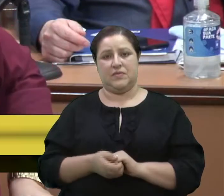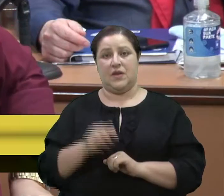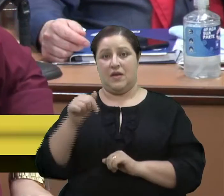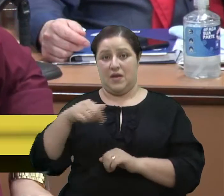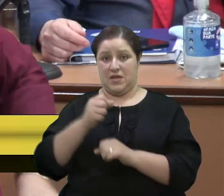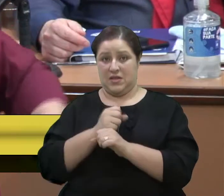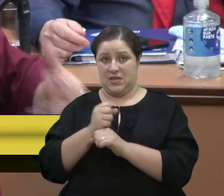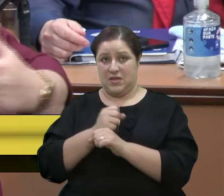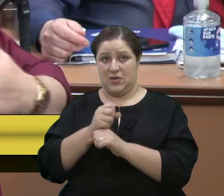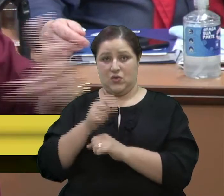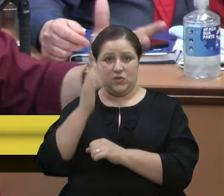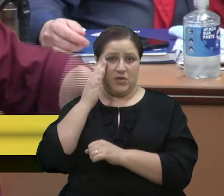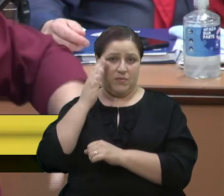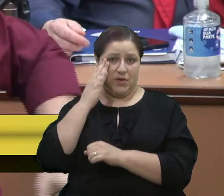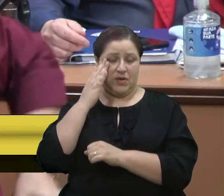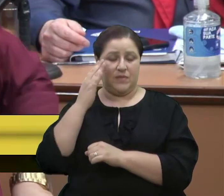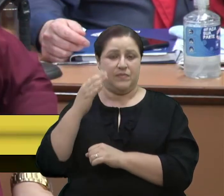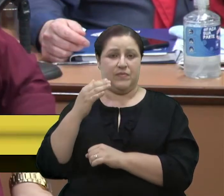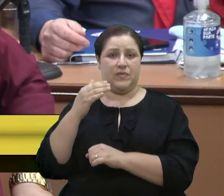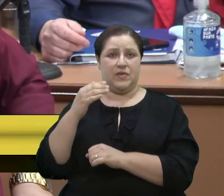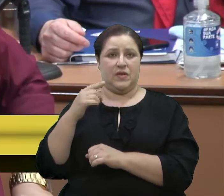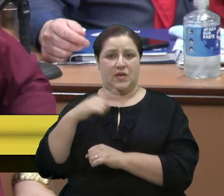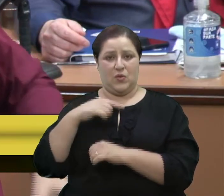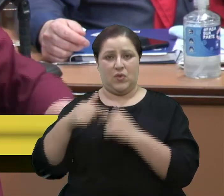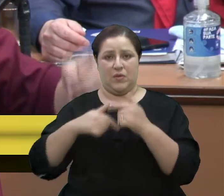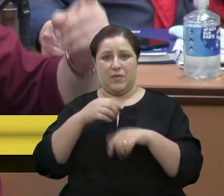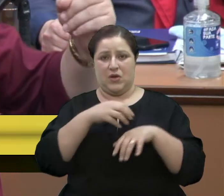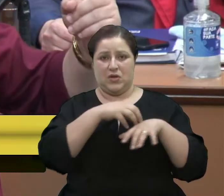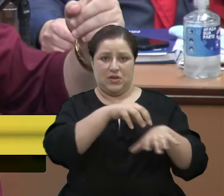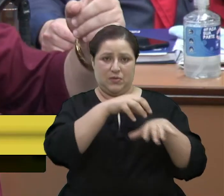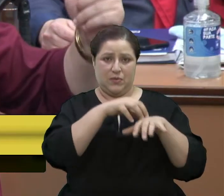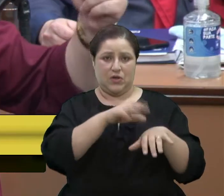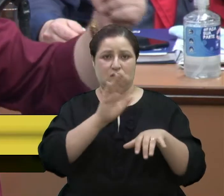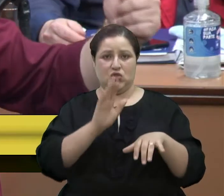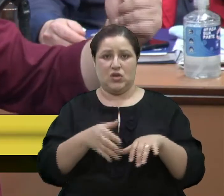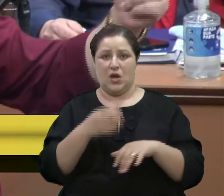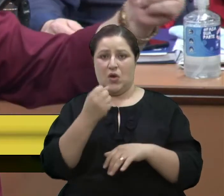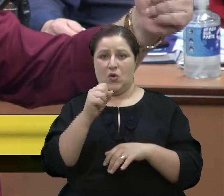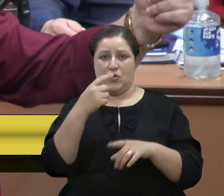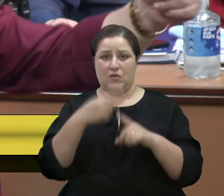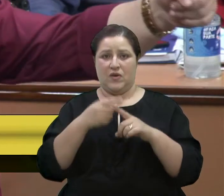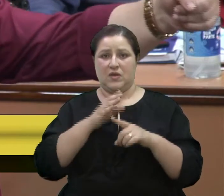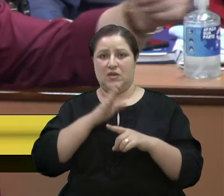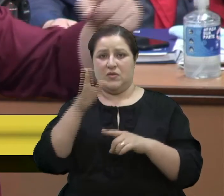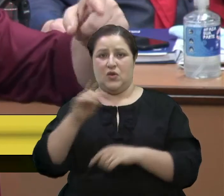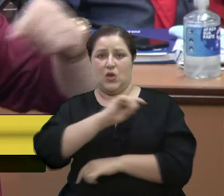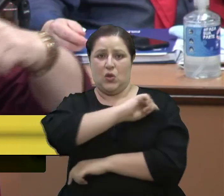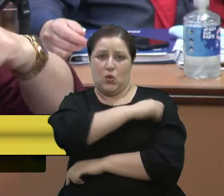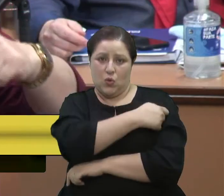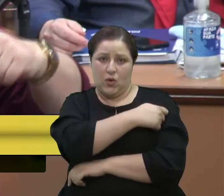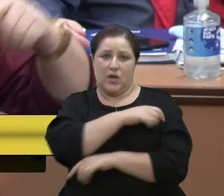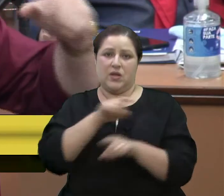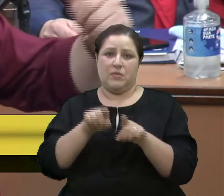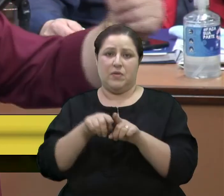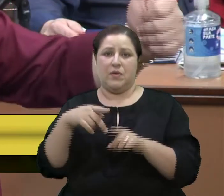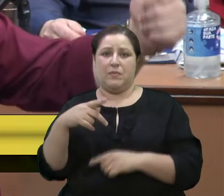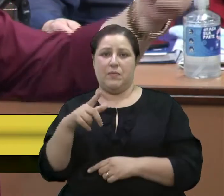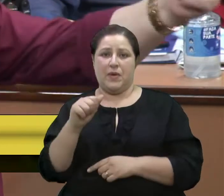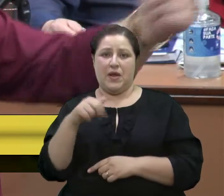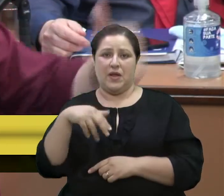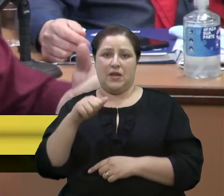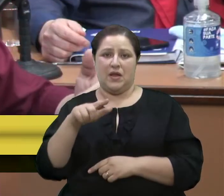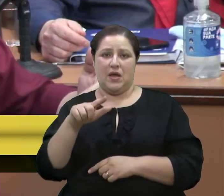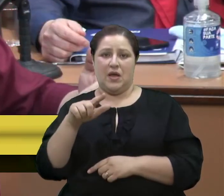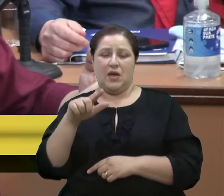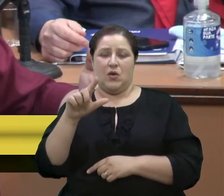ano, para senhor ter ideia, eu tenho um ramo de transporte, a gente já fez oito viagens a Nonoá e Planalto para buscar pessoas para vir colher cebola